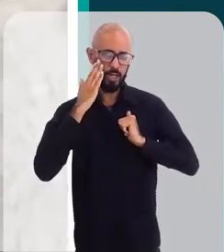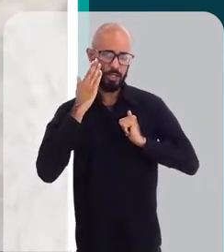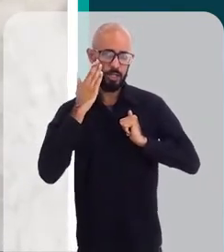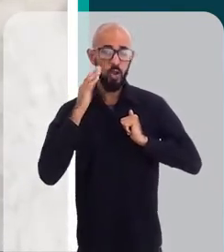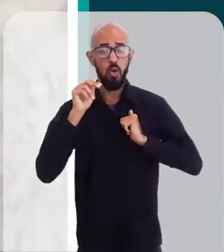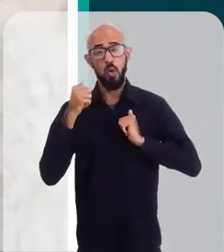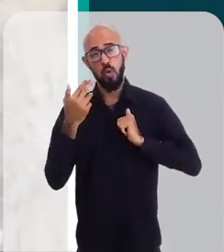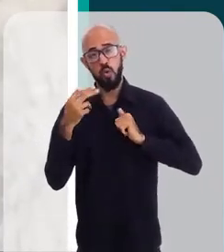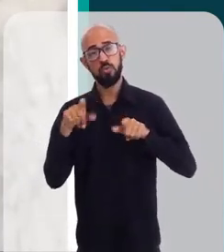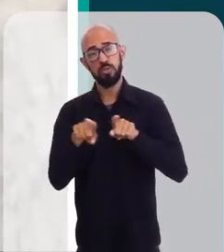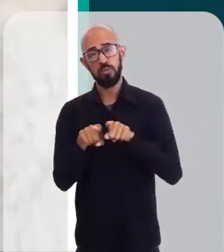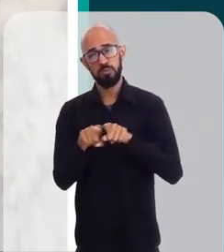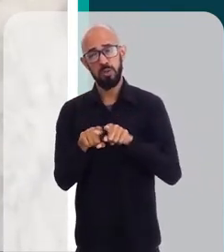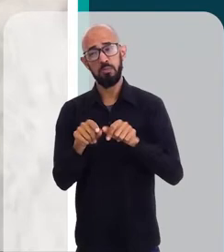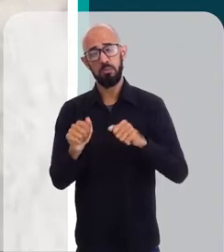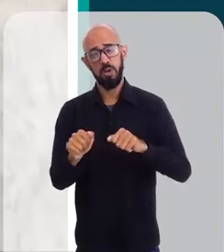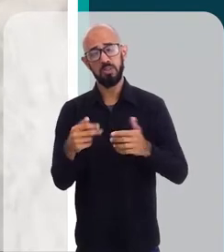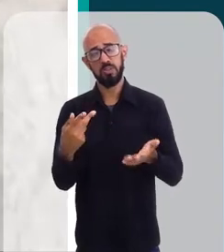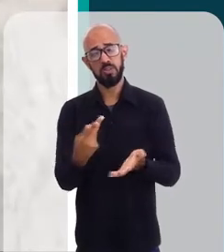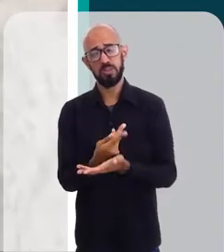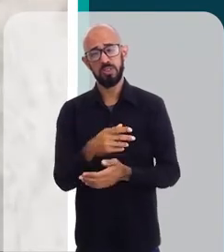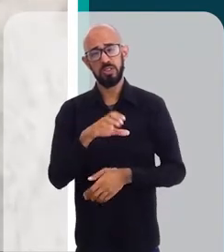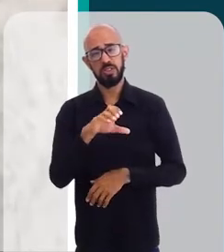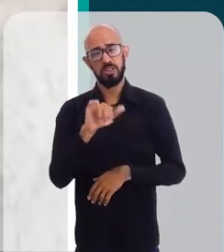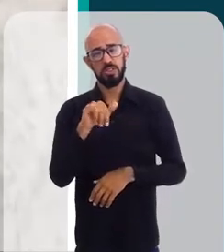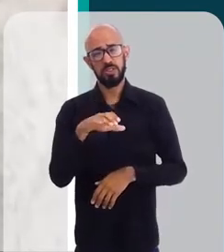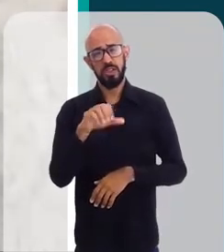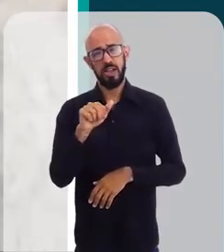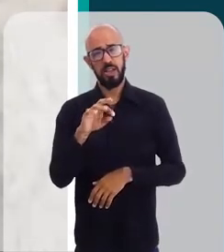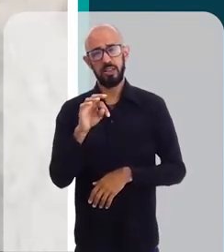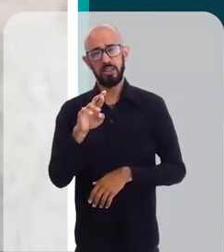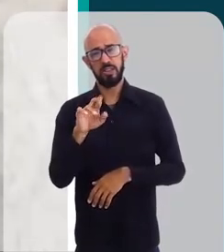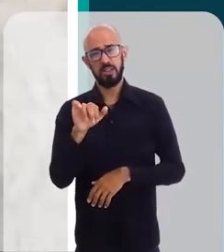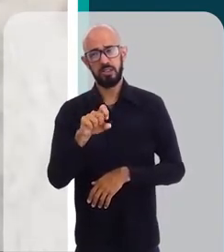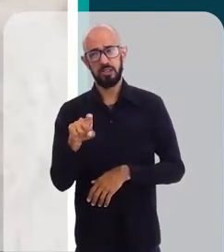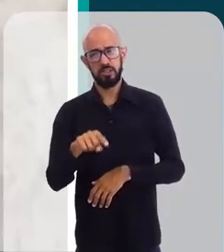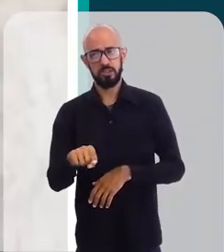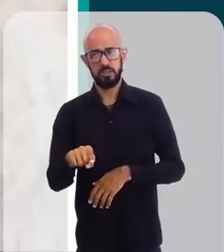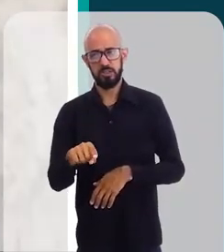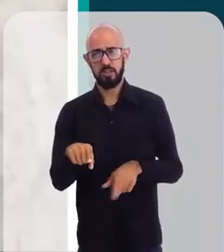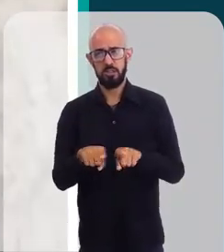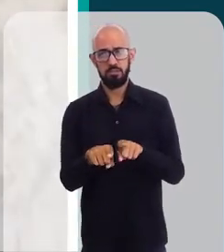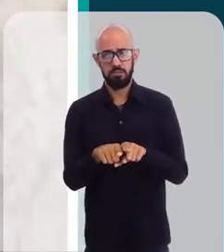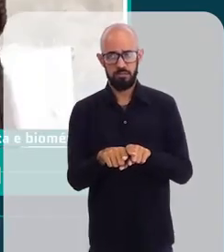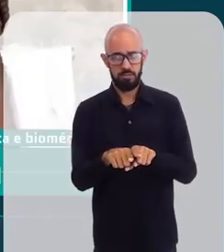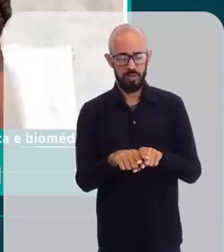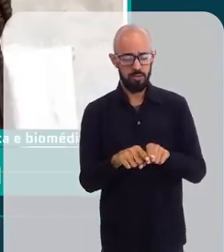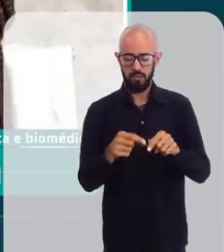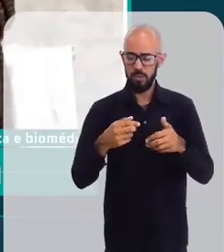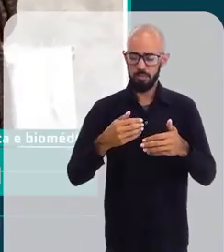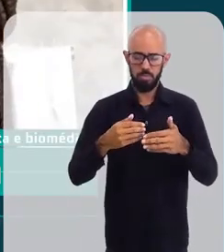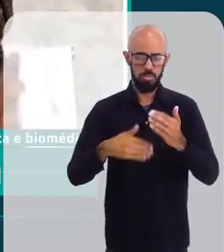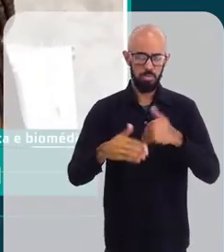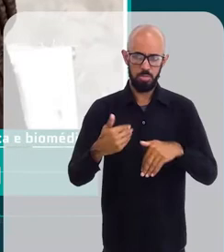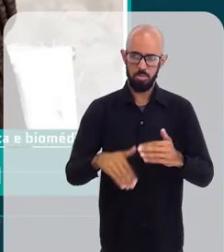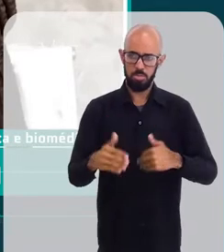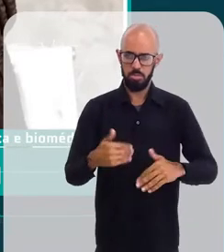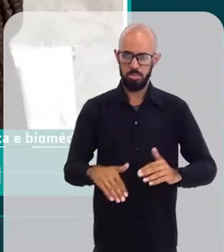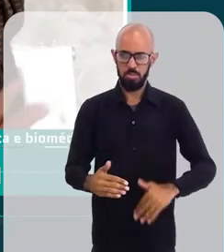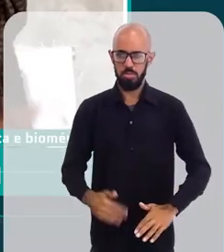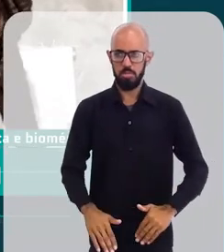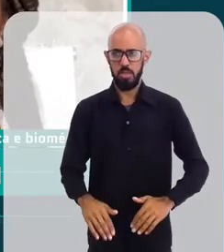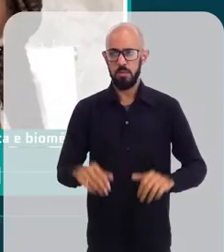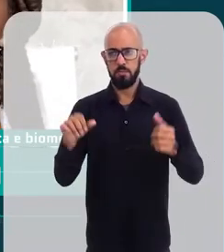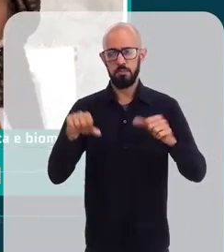cicatriz. Então, vai andando naquela escadinha, a ladeira abaixo, não escadinha, a gente vai andando na ladeira abaixo por simplesmente não